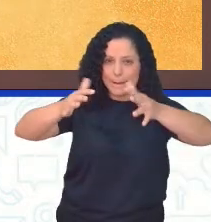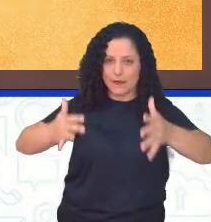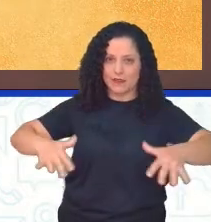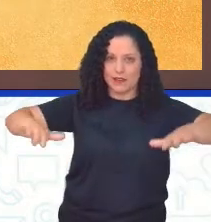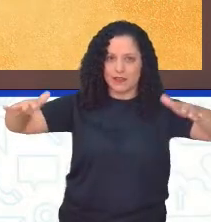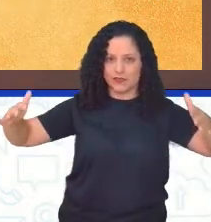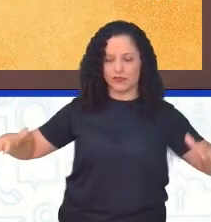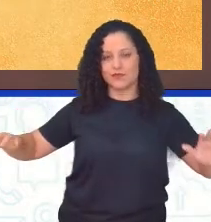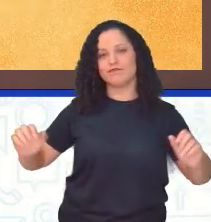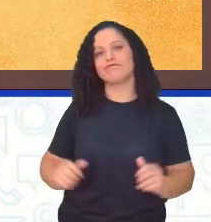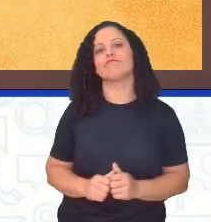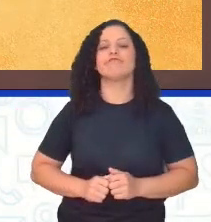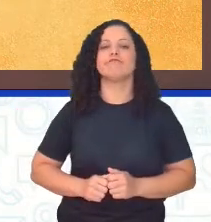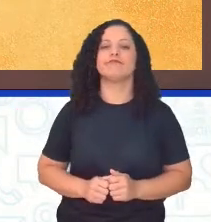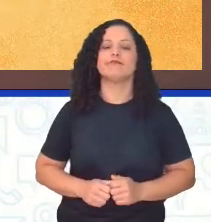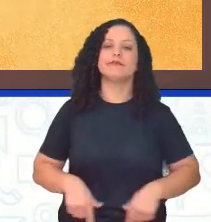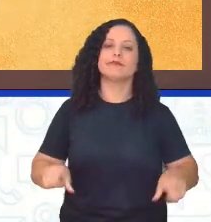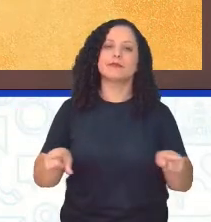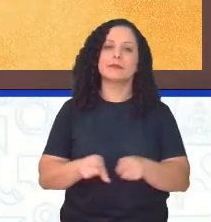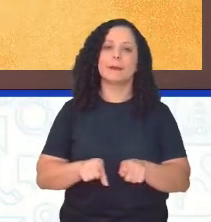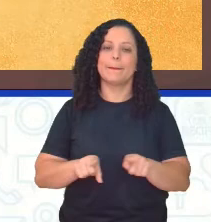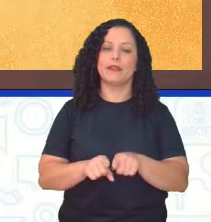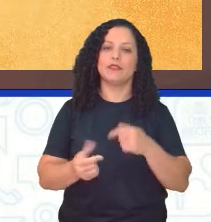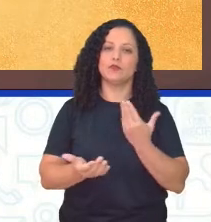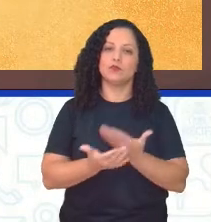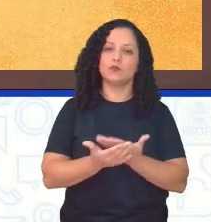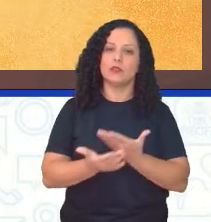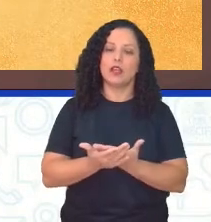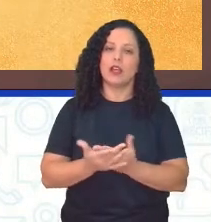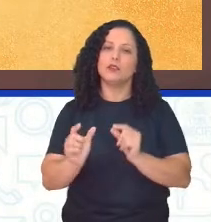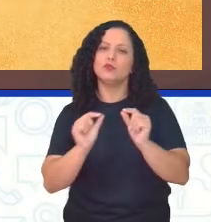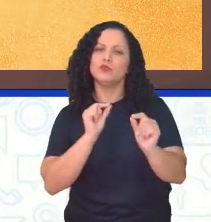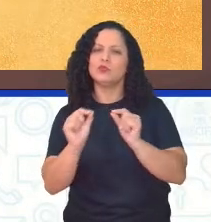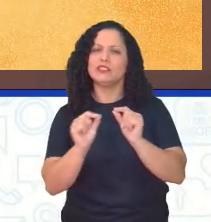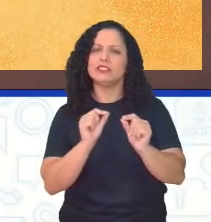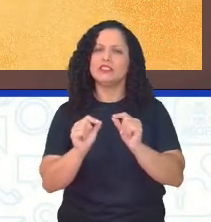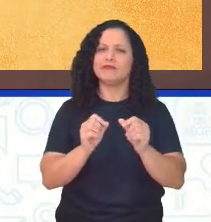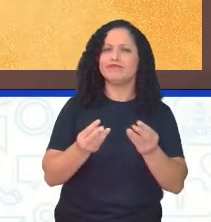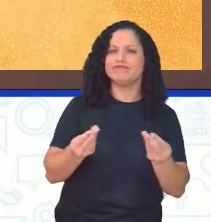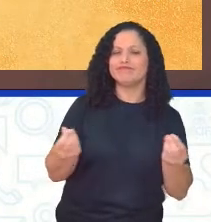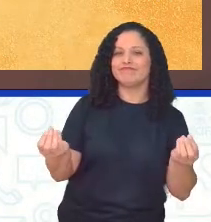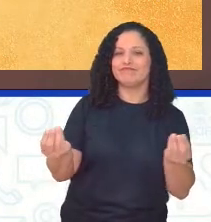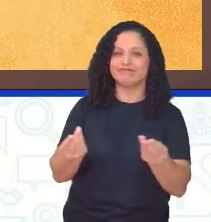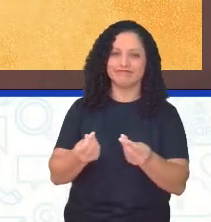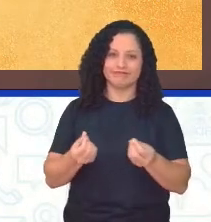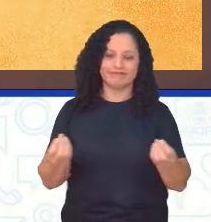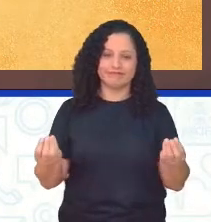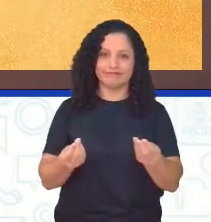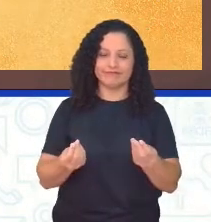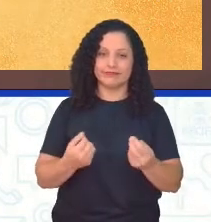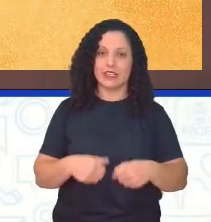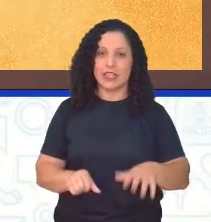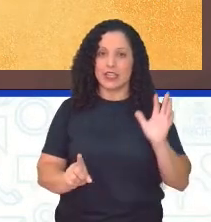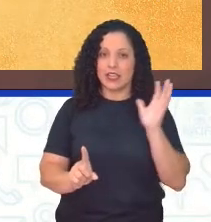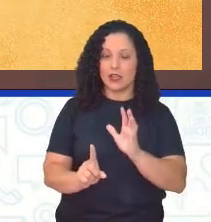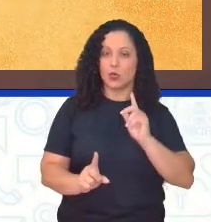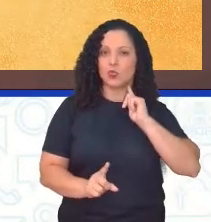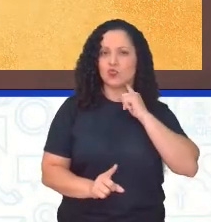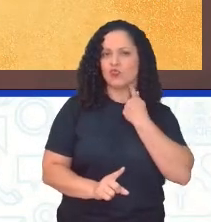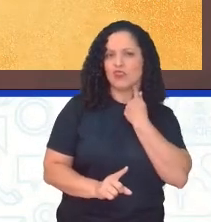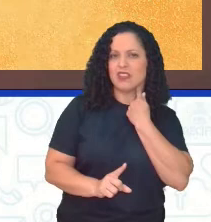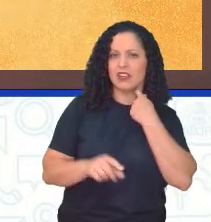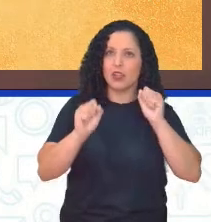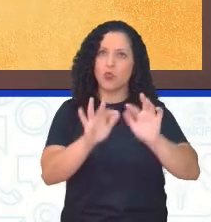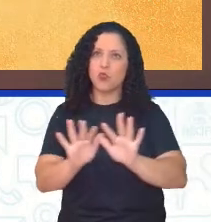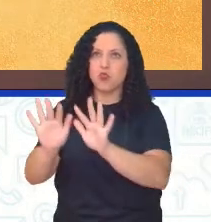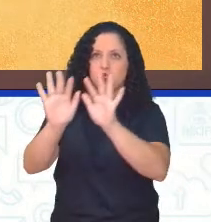nós falamos também do... Existem também, isso a gente não falou ainda, que é o impacto do lixo nuclear,